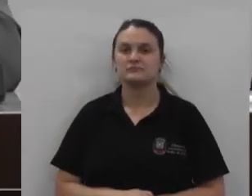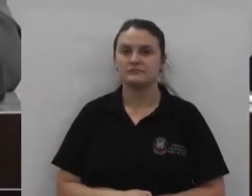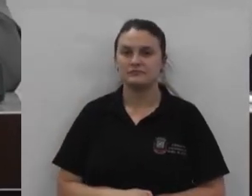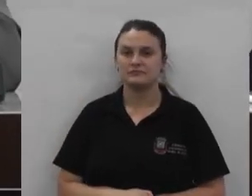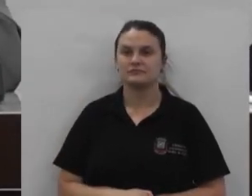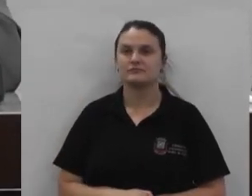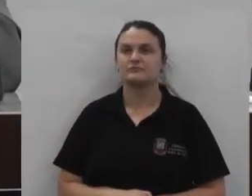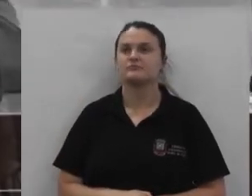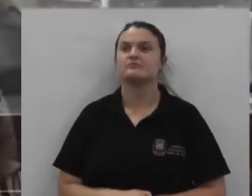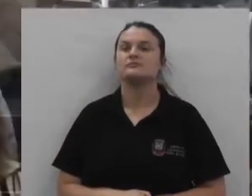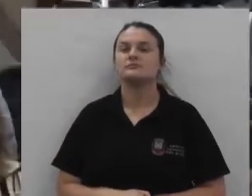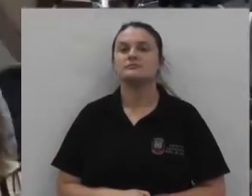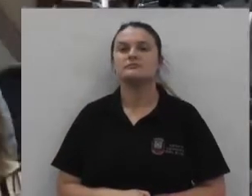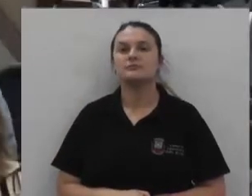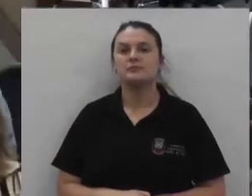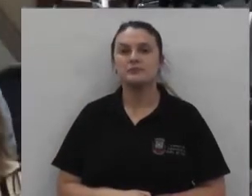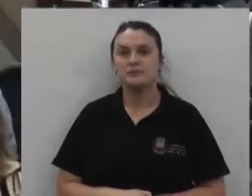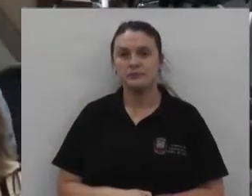Alandra Roveda